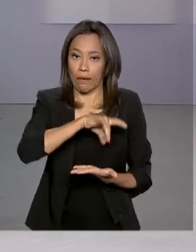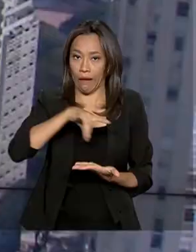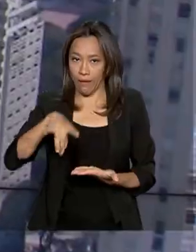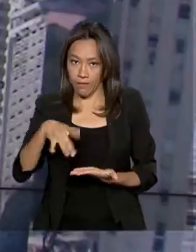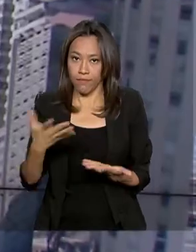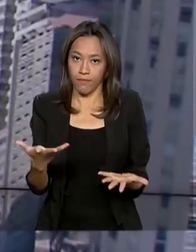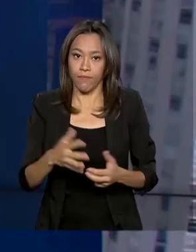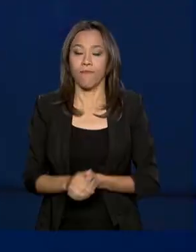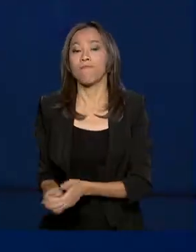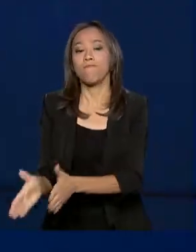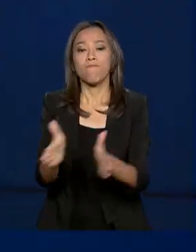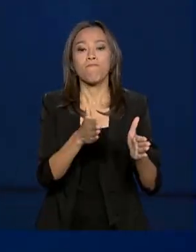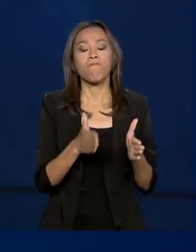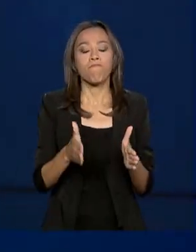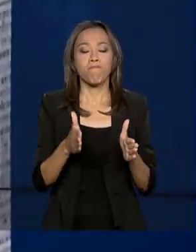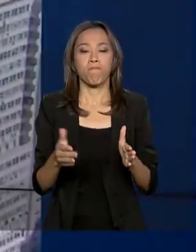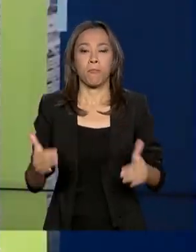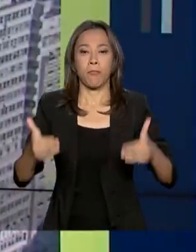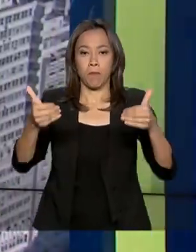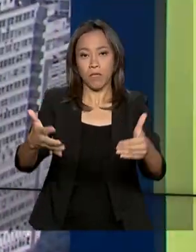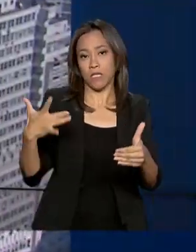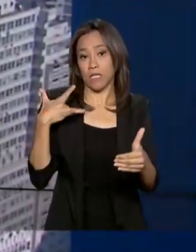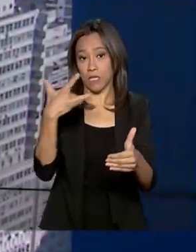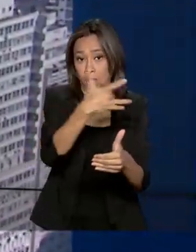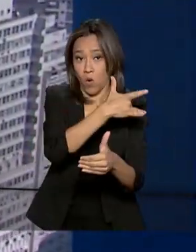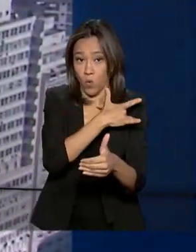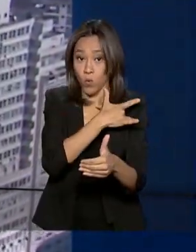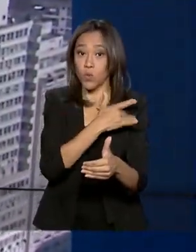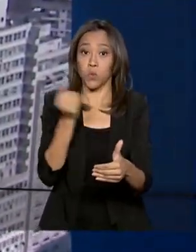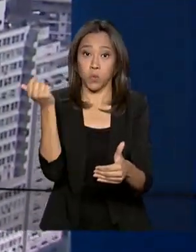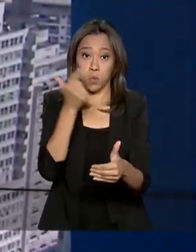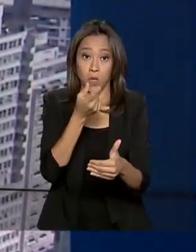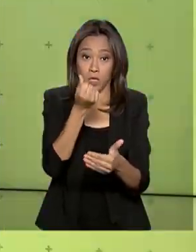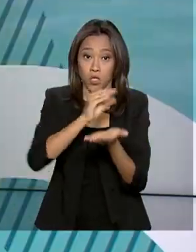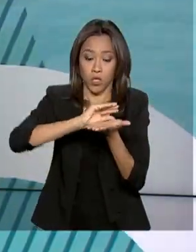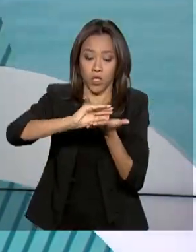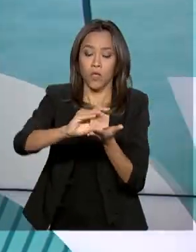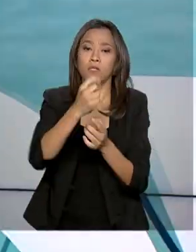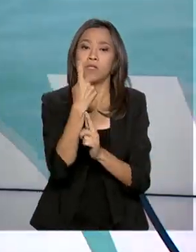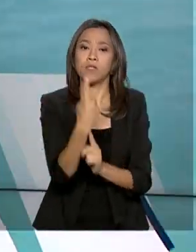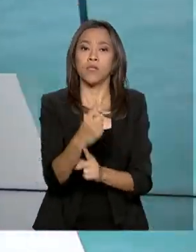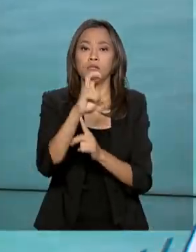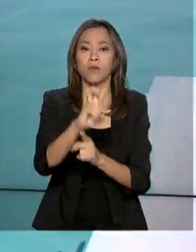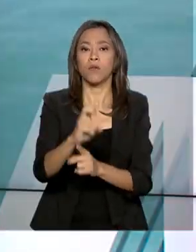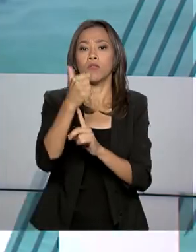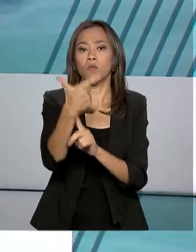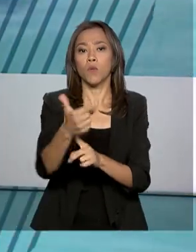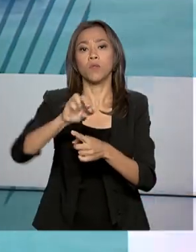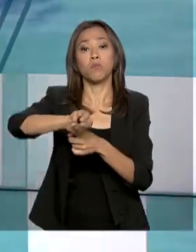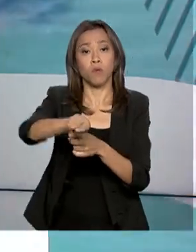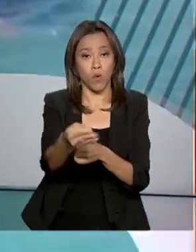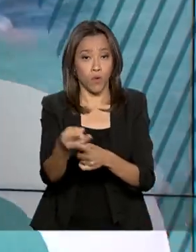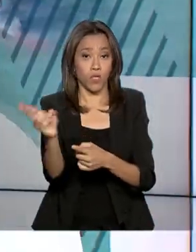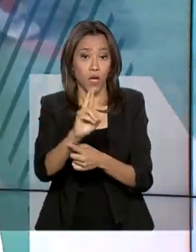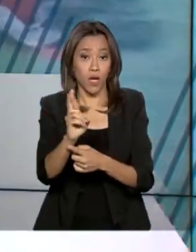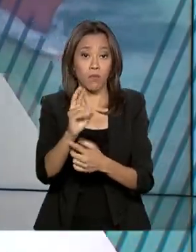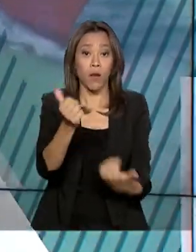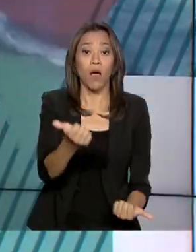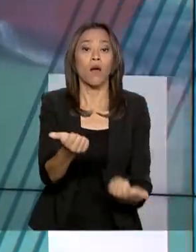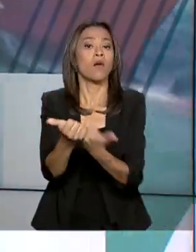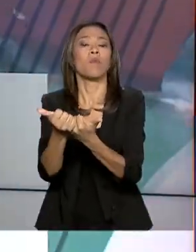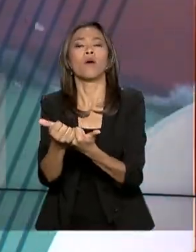E o Ministério da Saúde acertou o repasse de R 152 milhões para ajuda